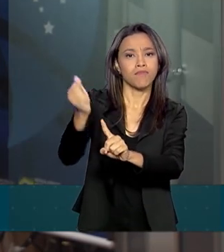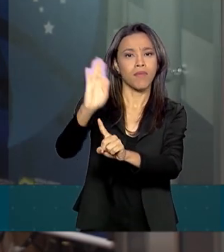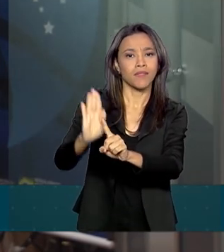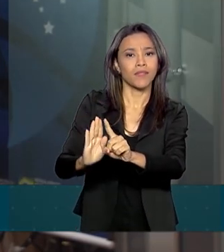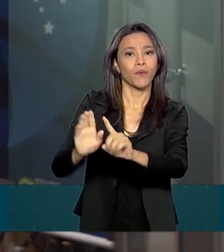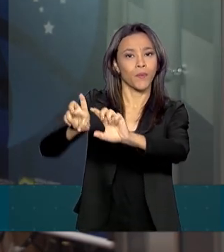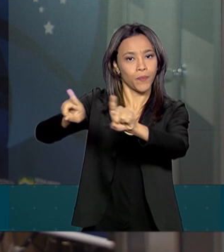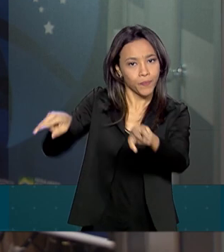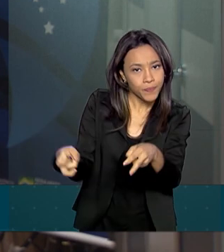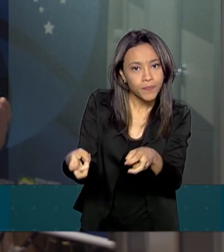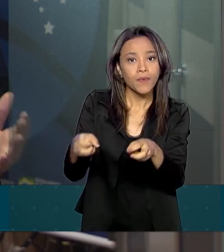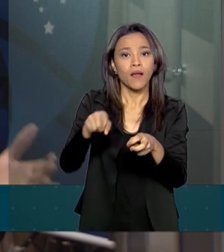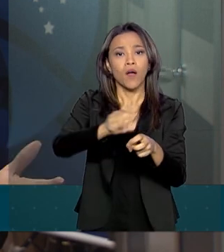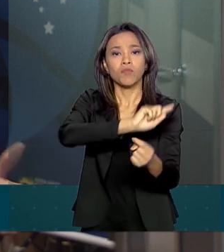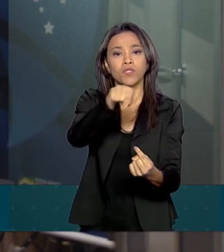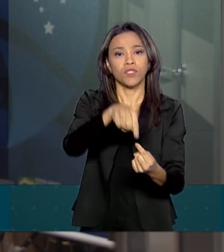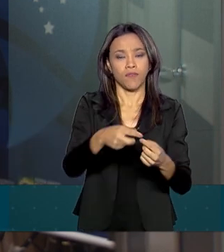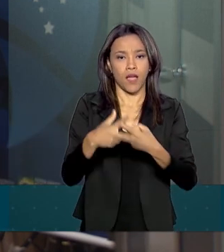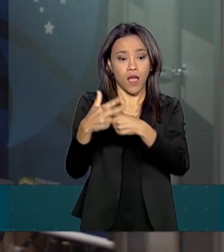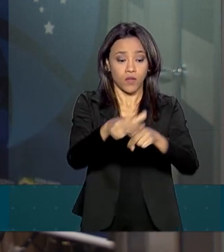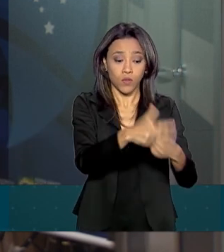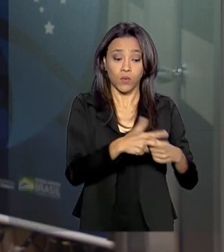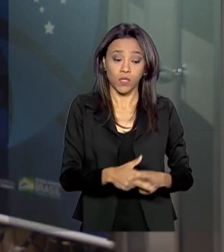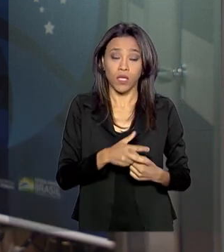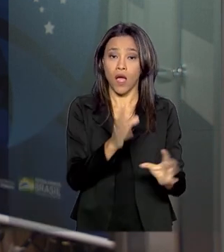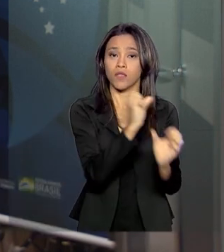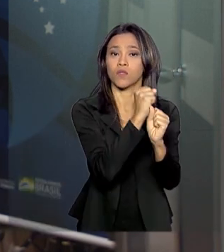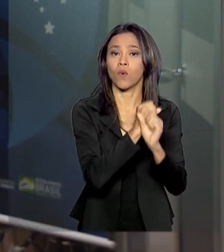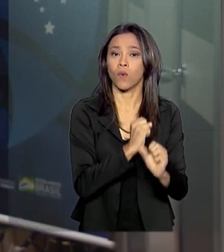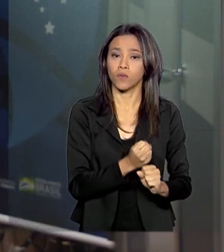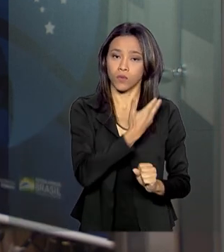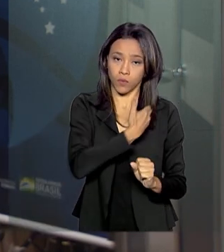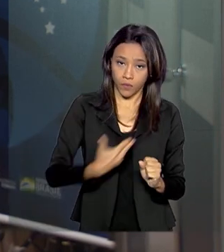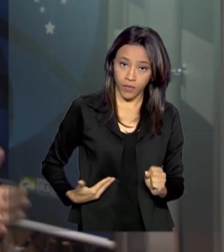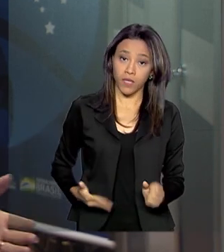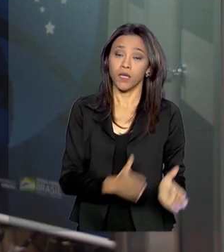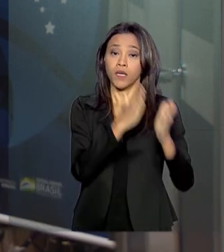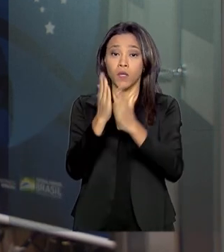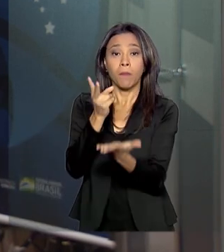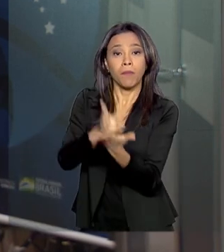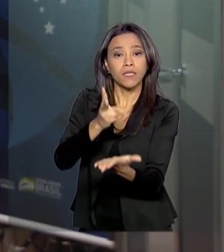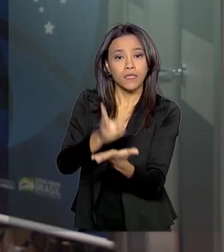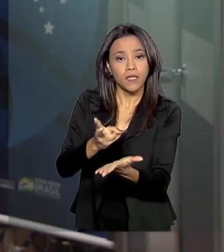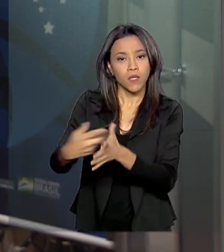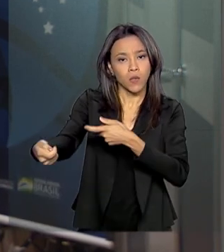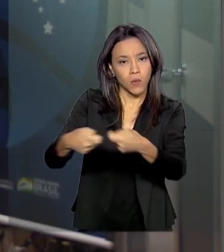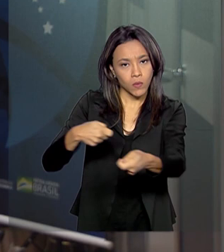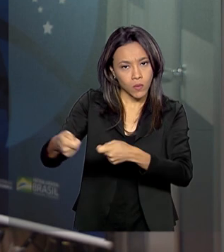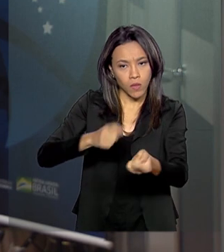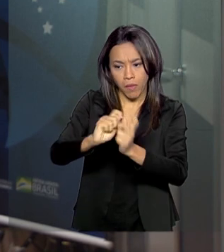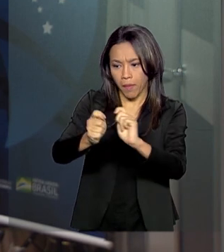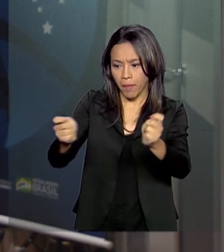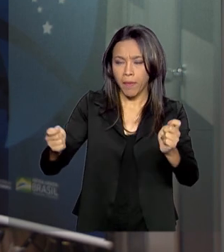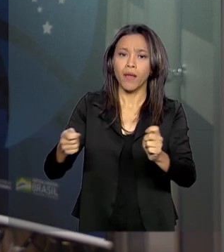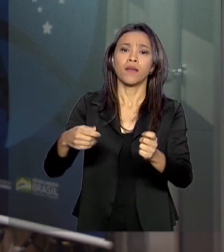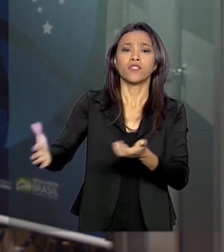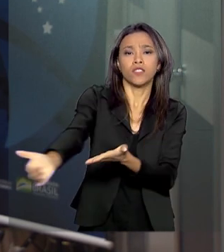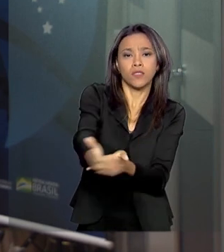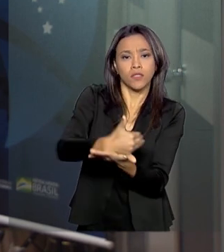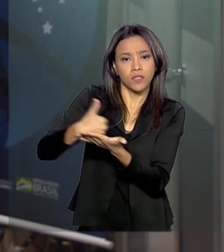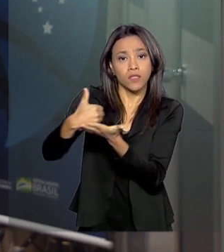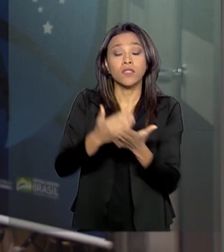mudanças para ajustar as contas públicas, manter as despesas e receitas equilibradas e permitir que o país volte a crescer,